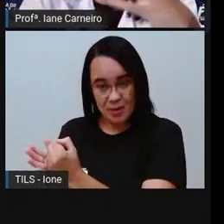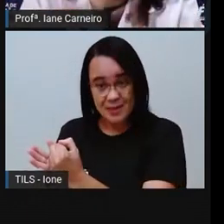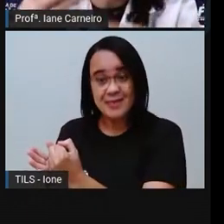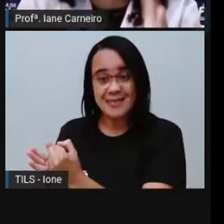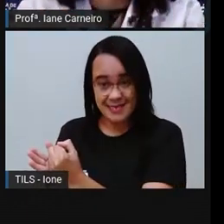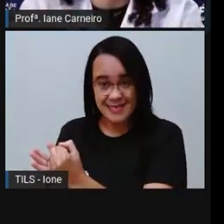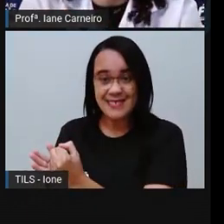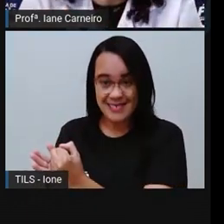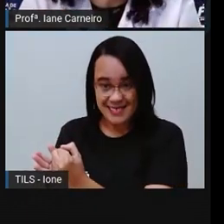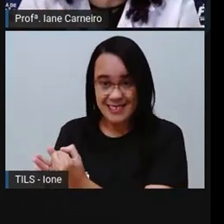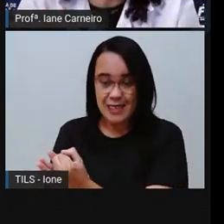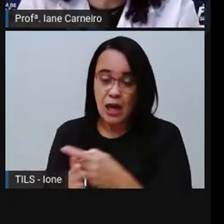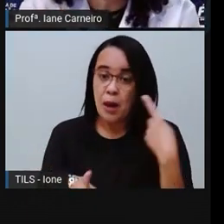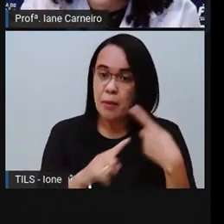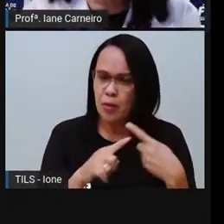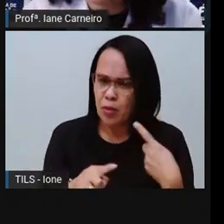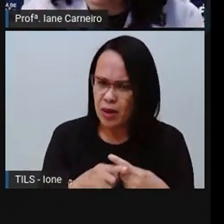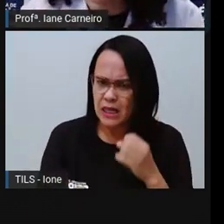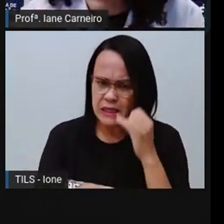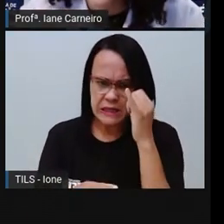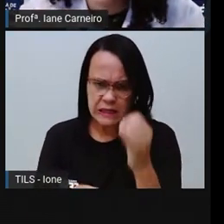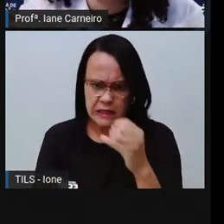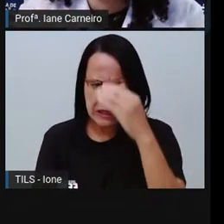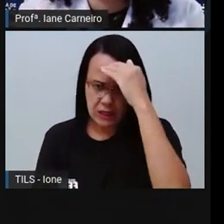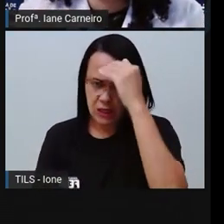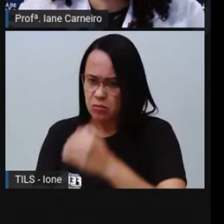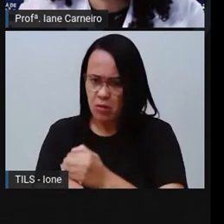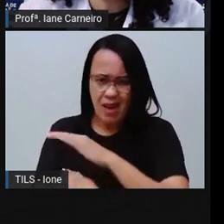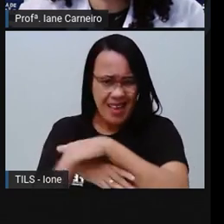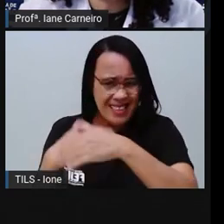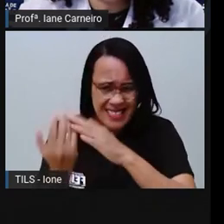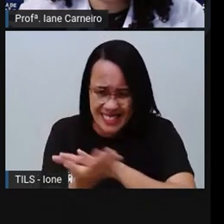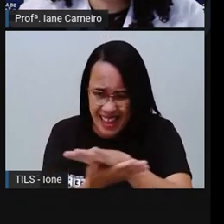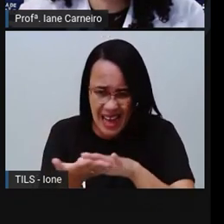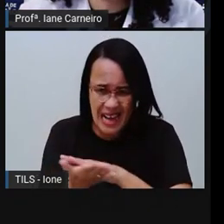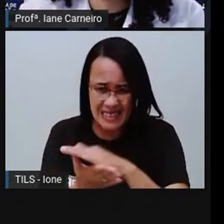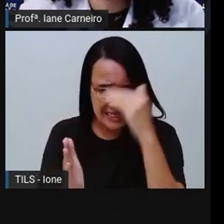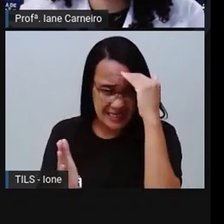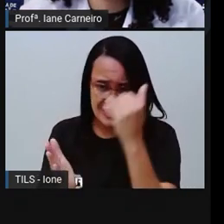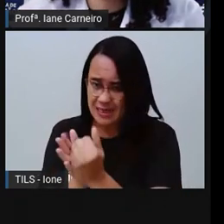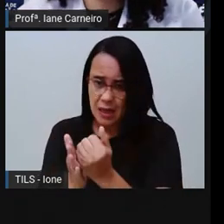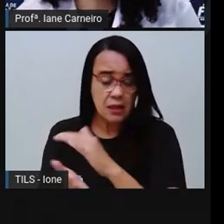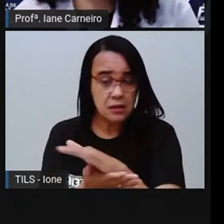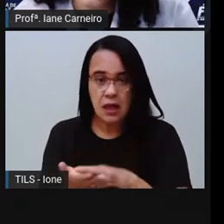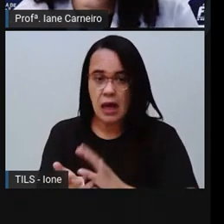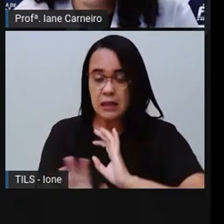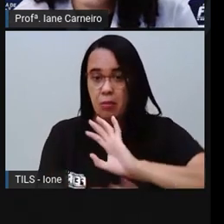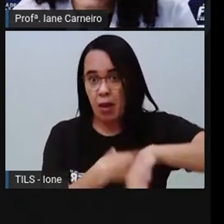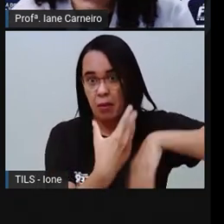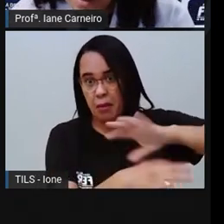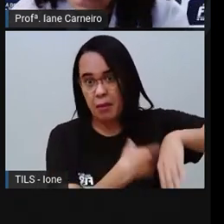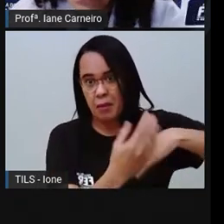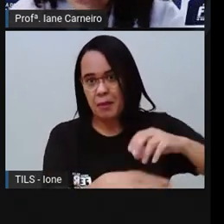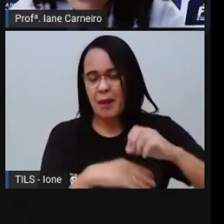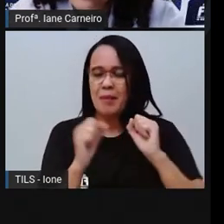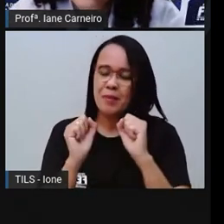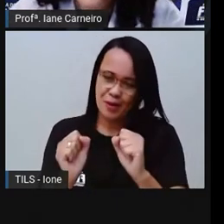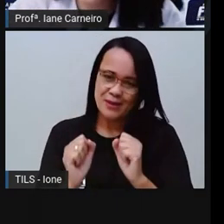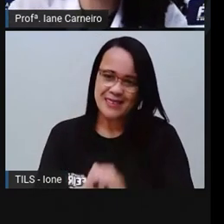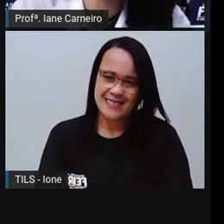Porque senão a escola não vai caminhar, não isso? E a outra que a Pró trouxe é o shopping, ó.